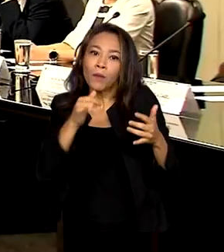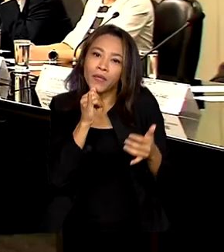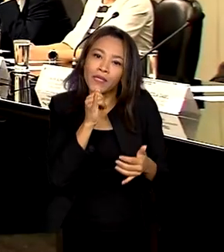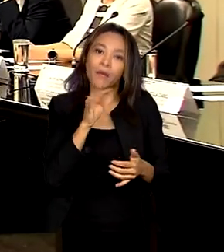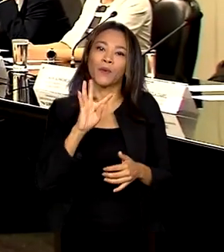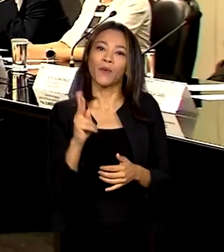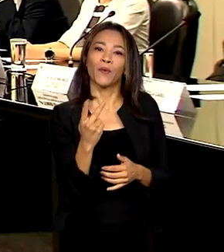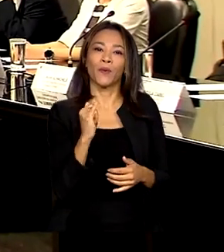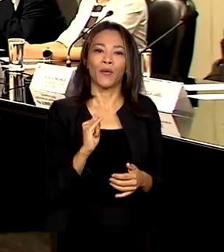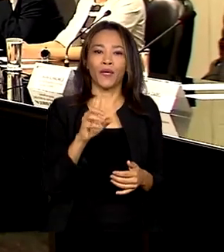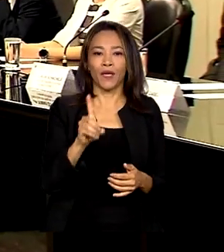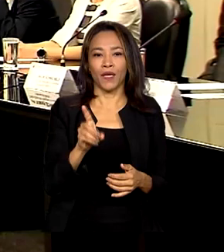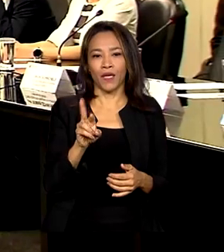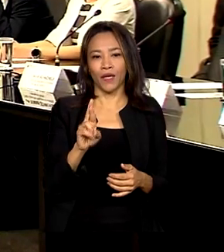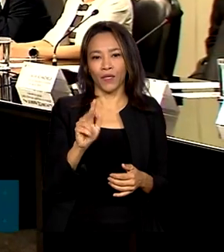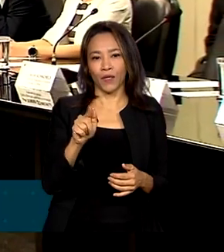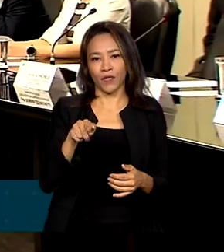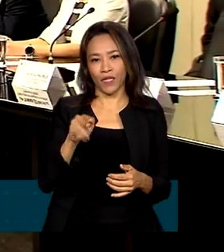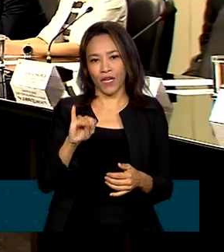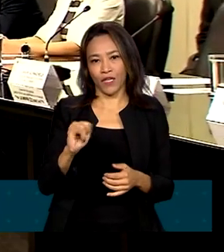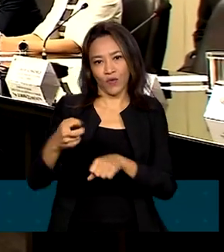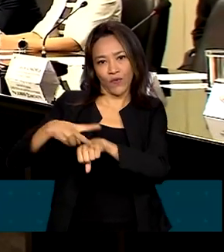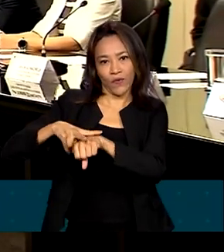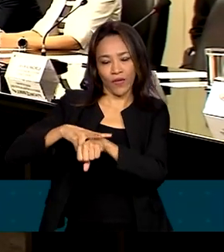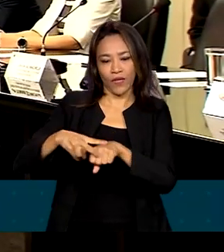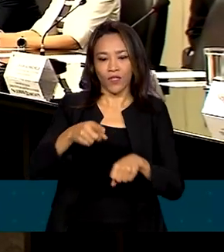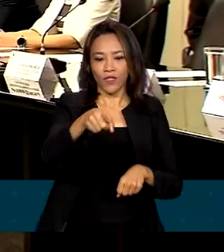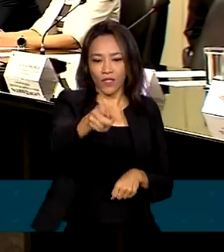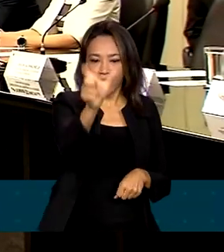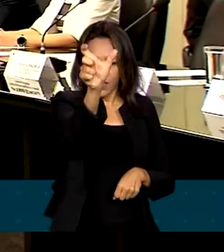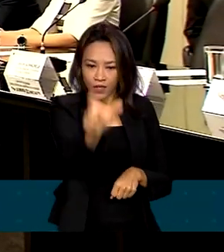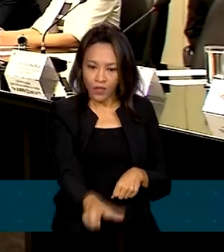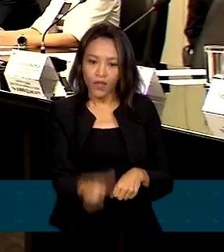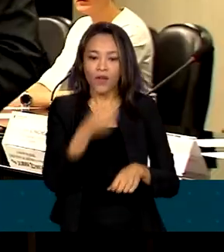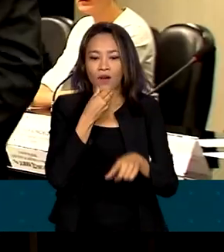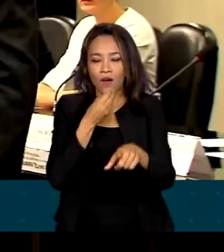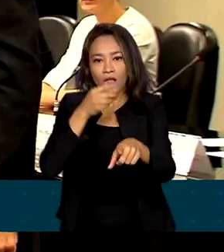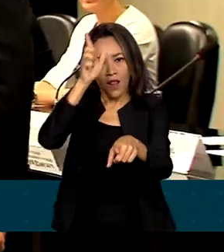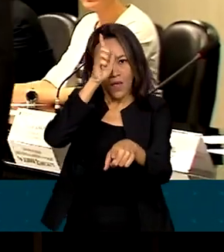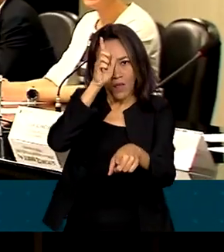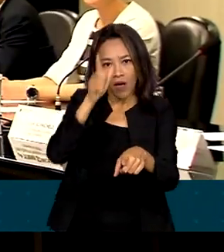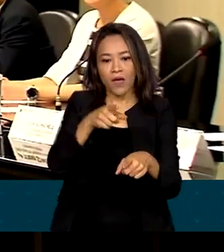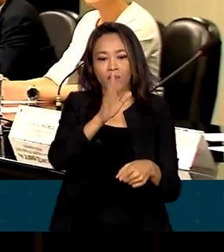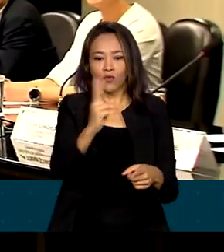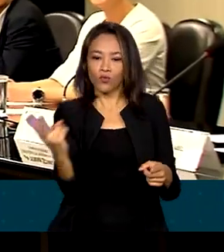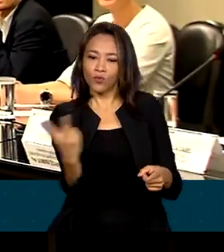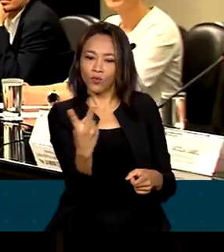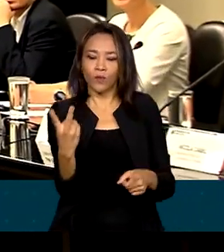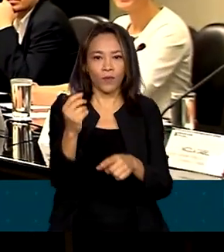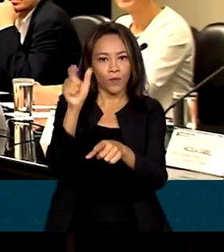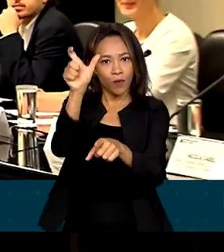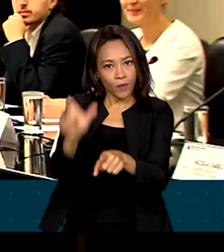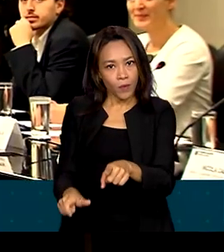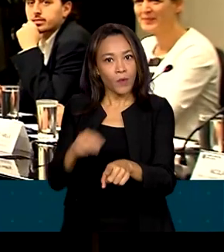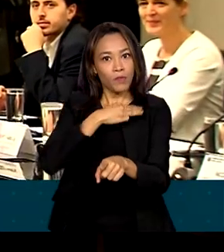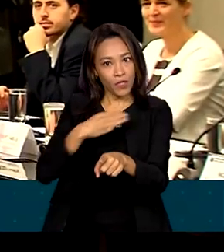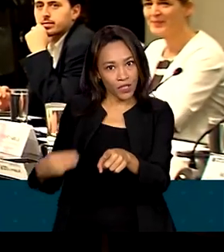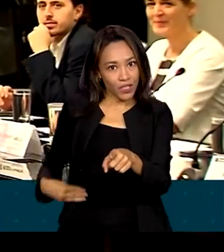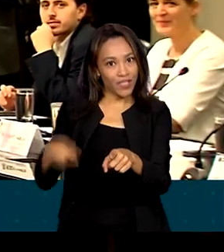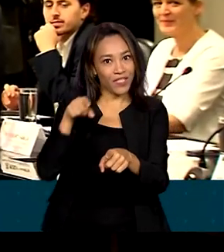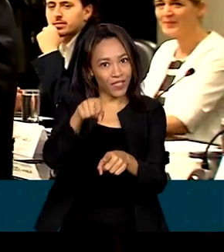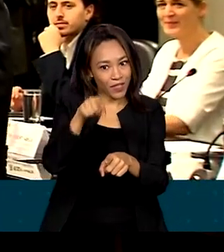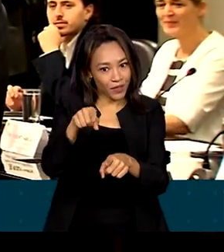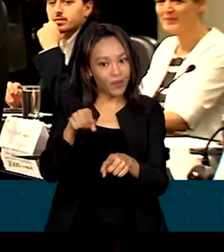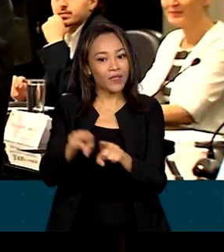O ministro alemão de Economia e Proteção Climática, Robert Habec, assinou juntamente com o ministro Alexandre